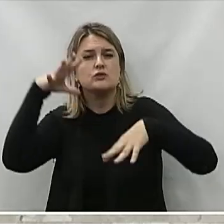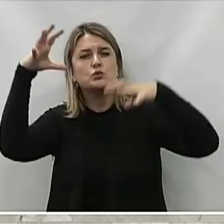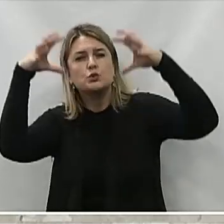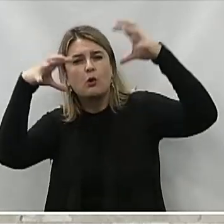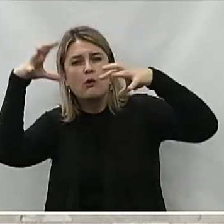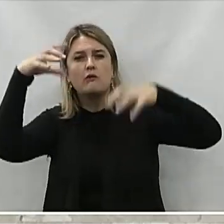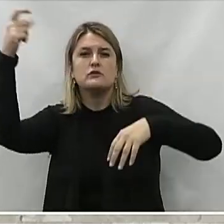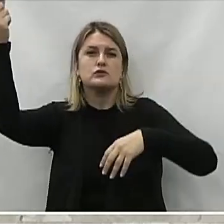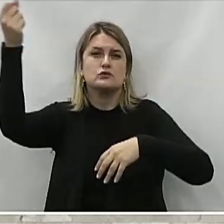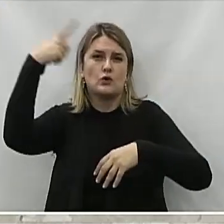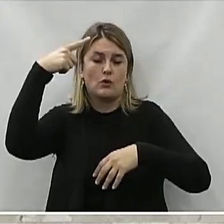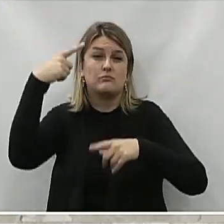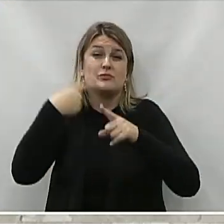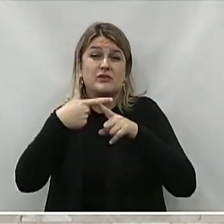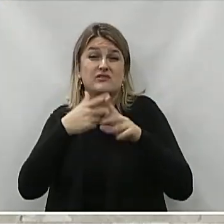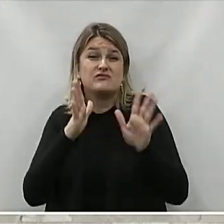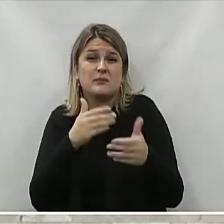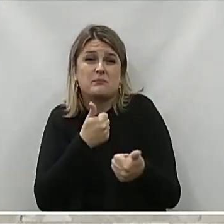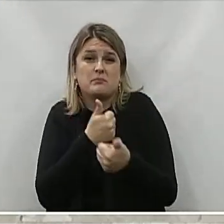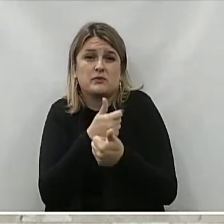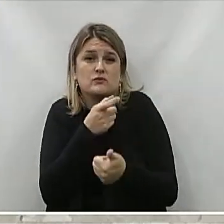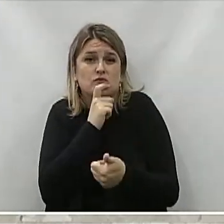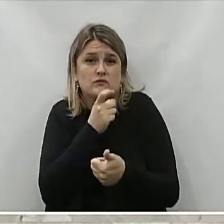tempo Principalmente Com o inverno Chegando